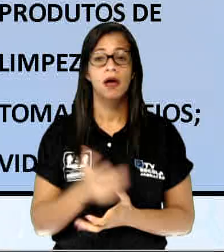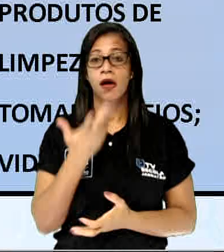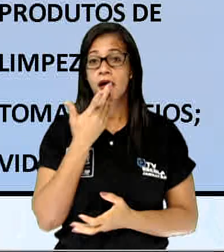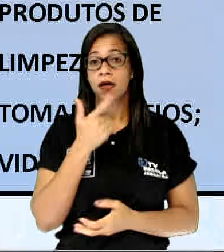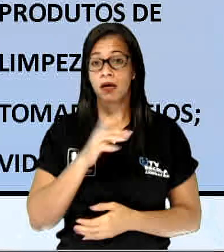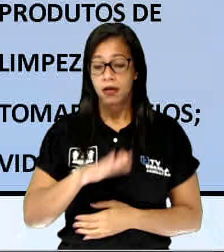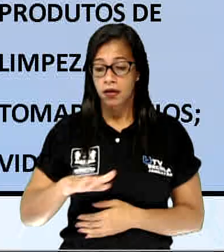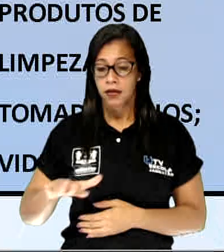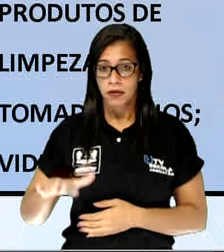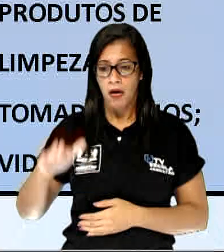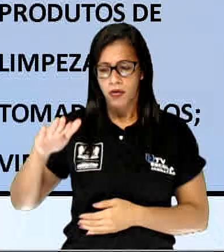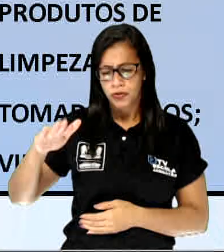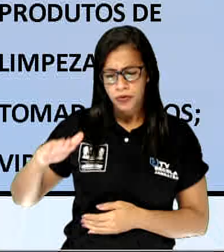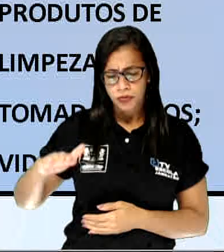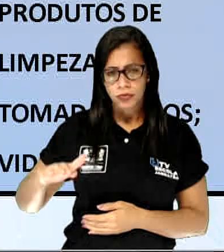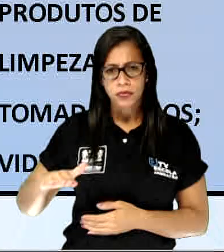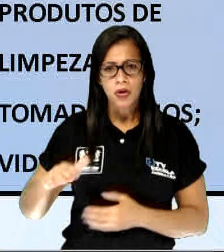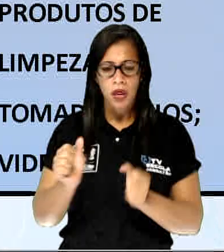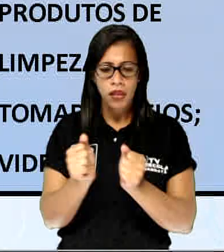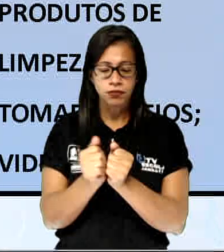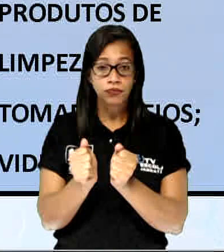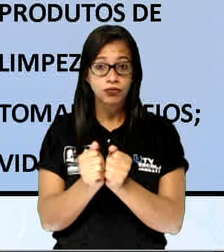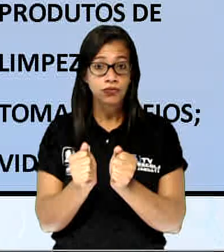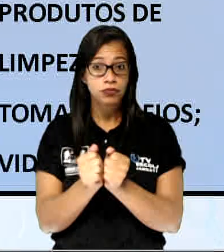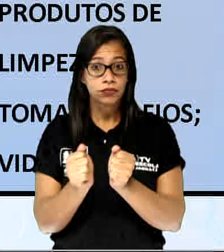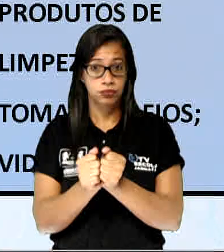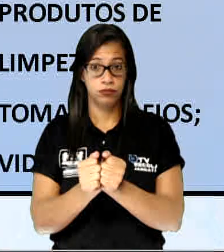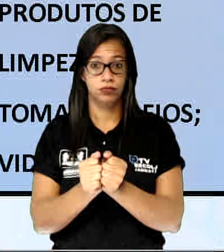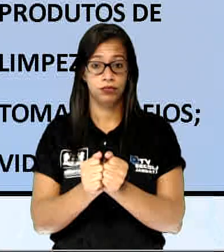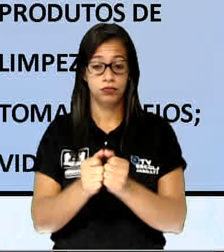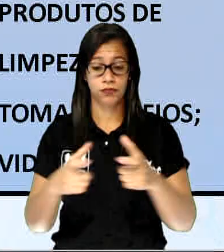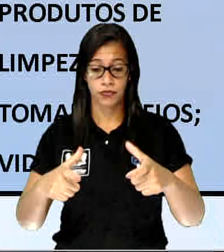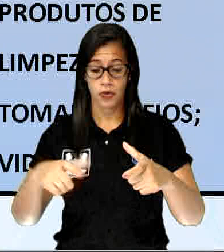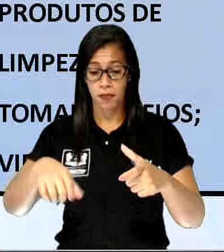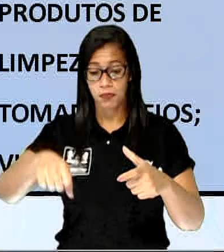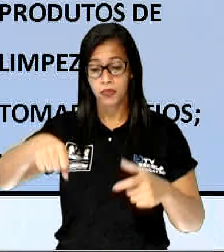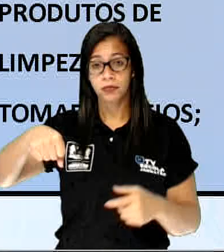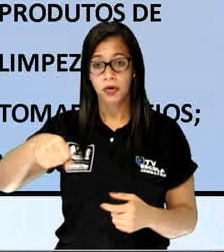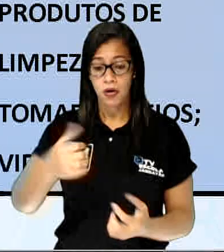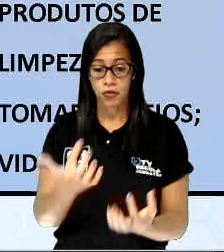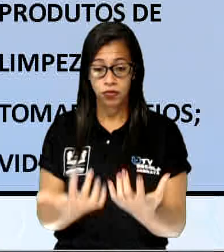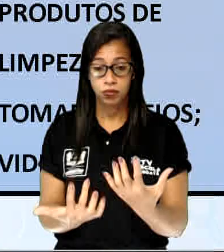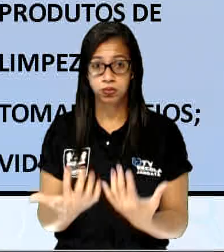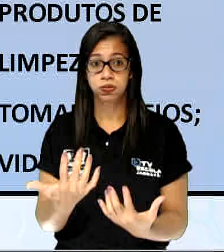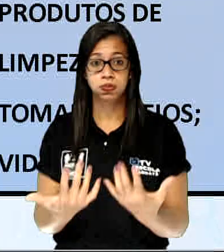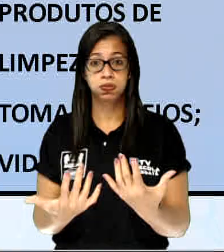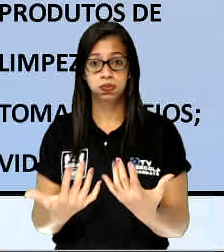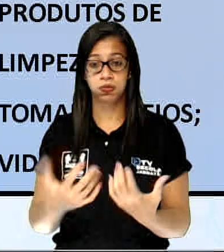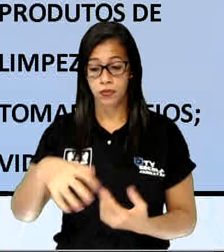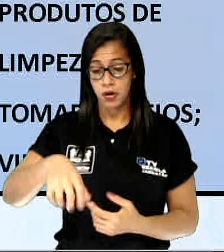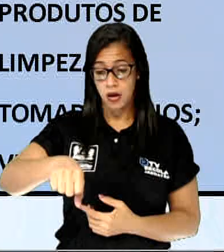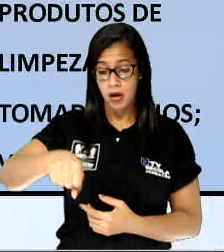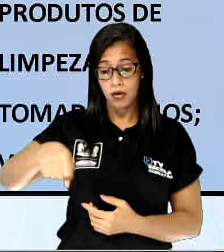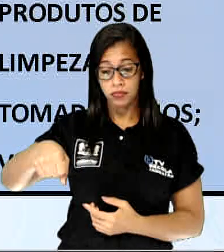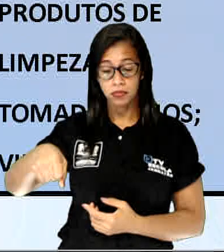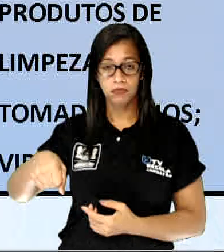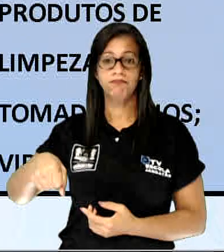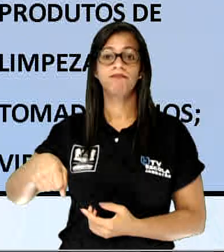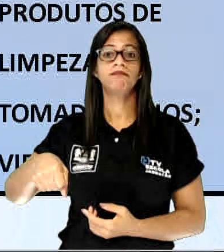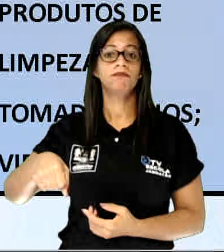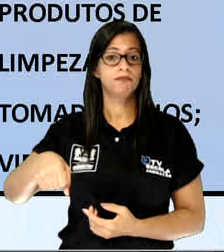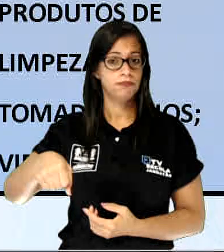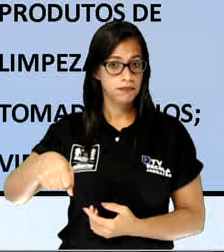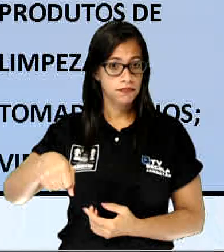próximo à panela, que está no fogo, muito quente e com a alça, ó, posicionada para até